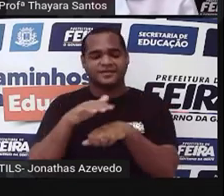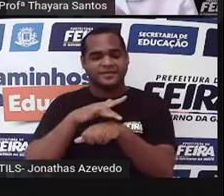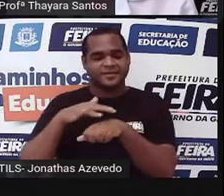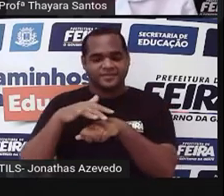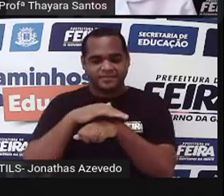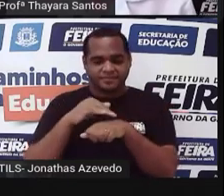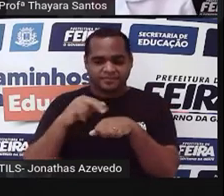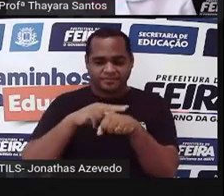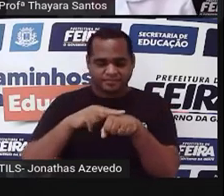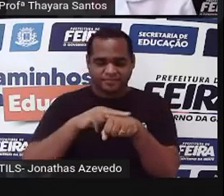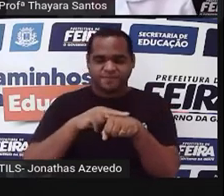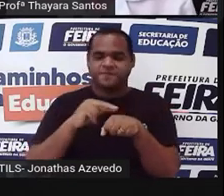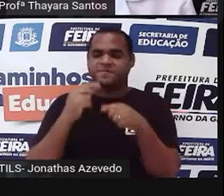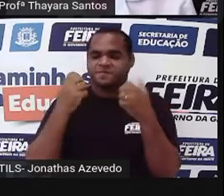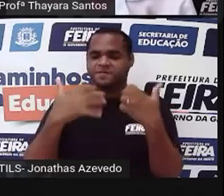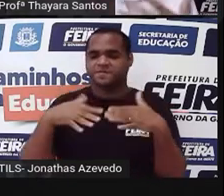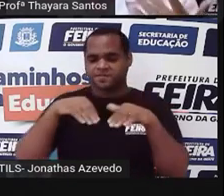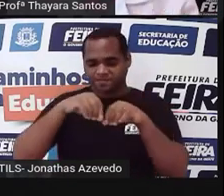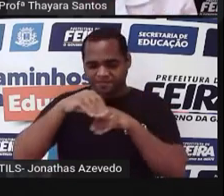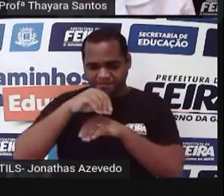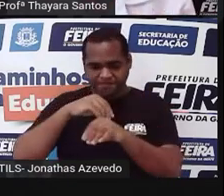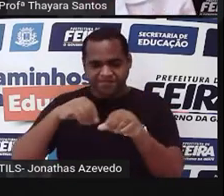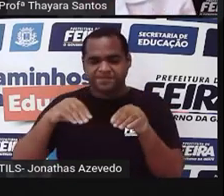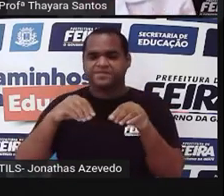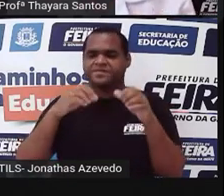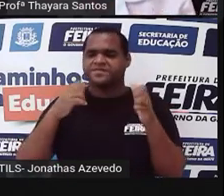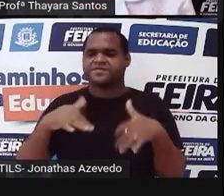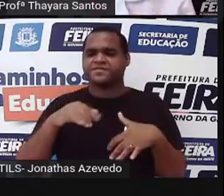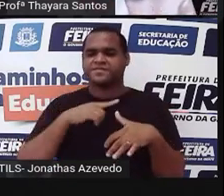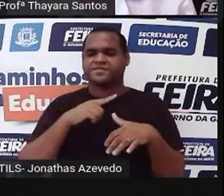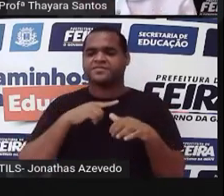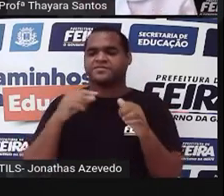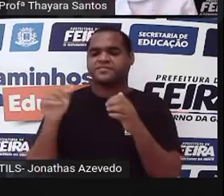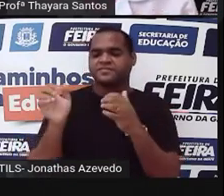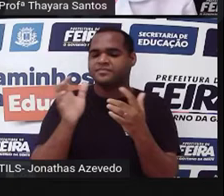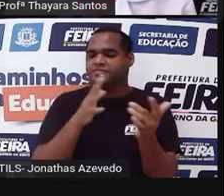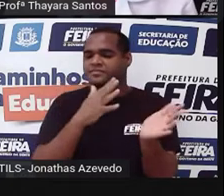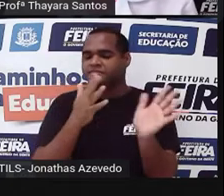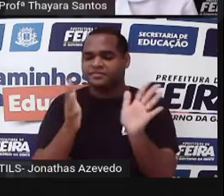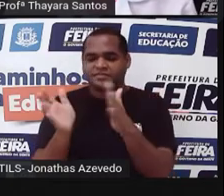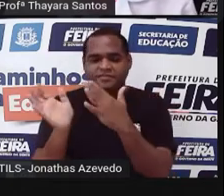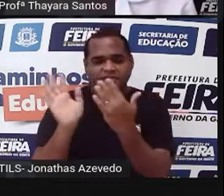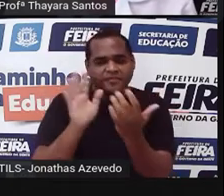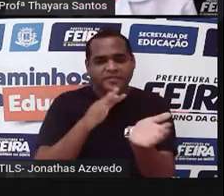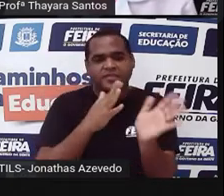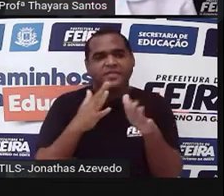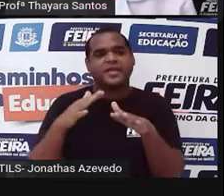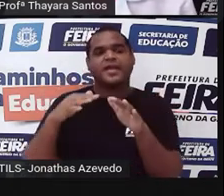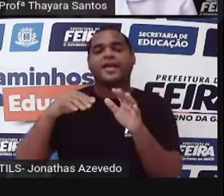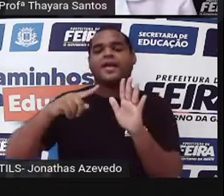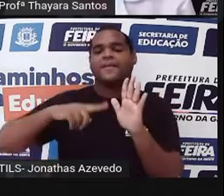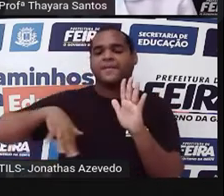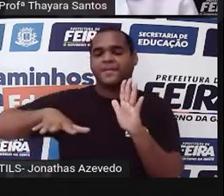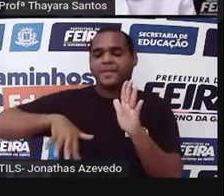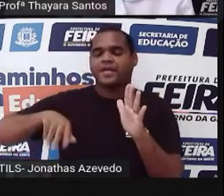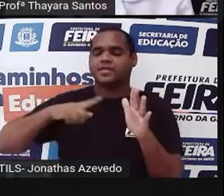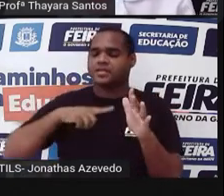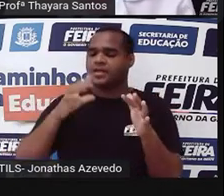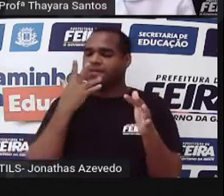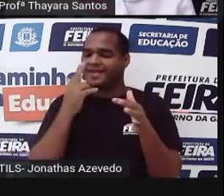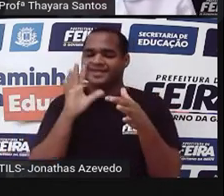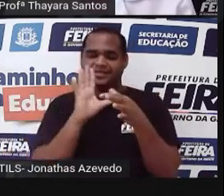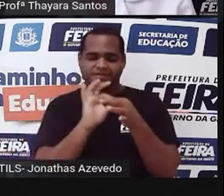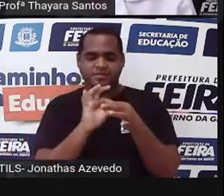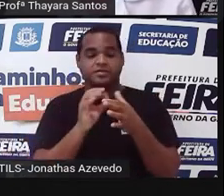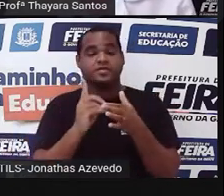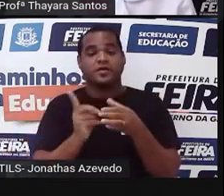parando aqui no ambiente terrestre, né? Ela veio pelo movimento das marés, teria ficado presa aqui no continente, não conseguiu voltar